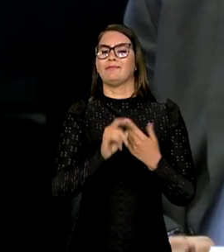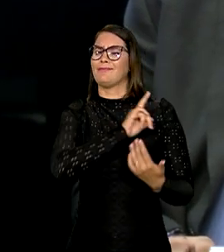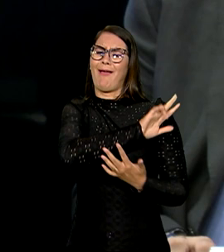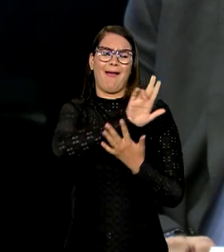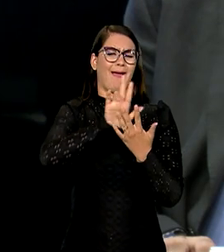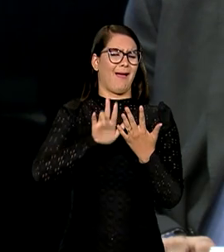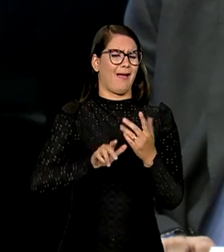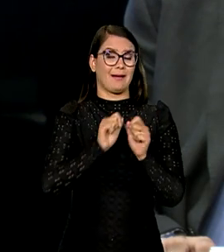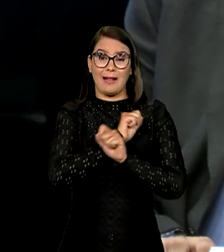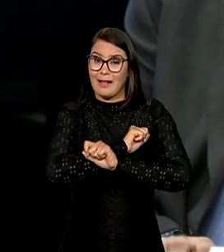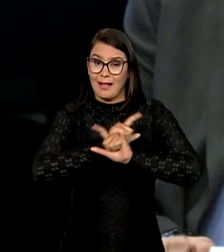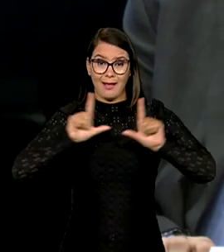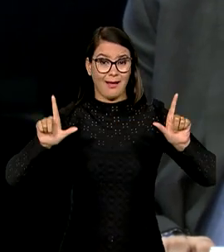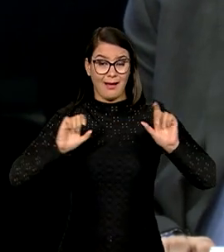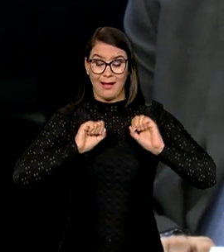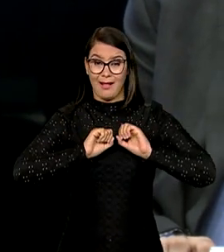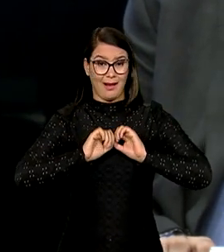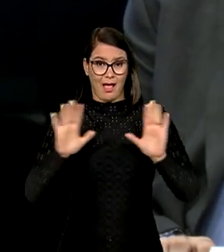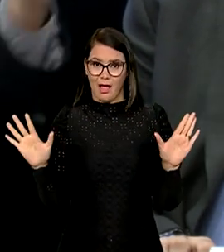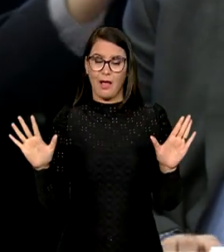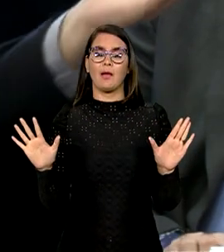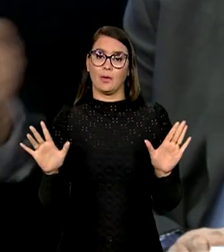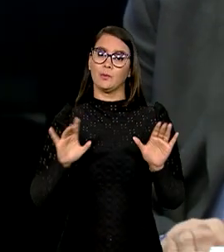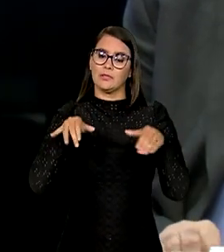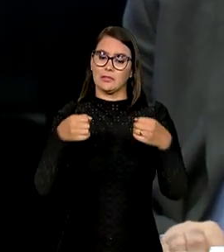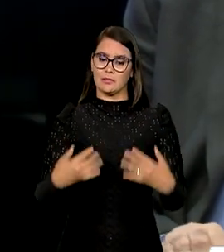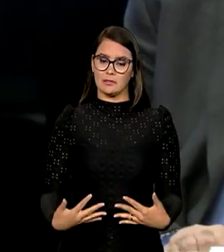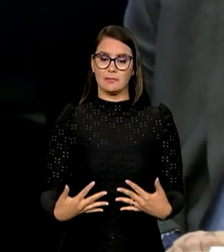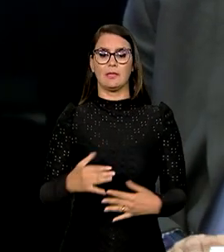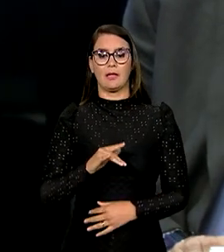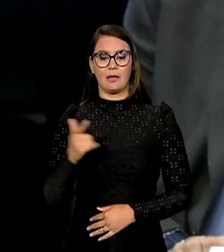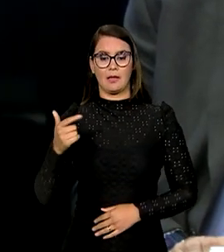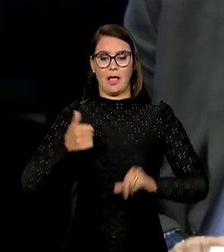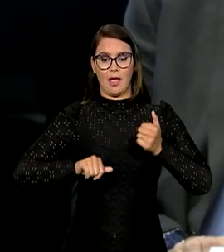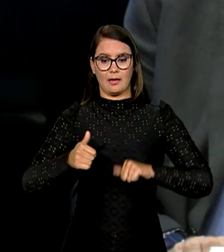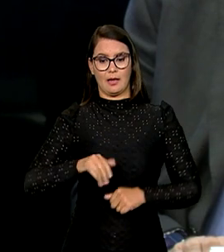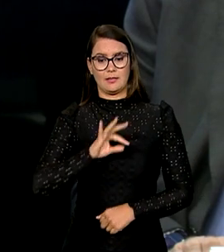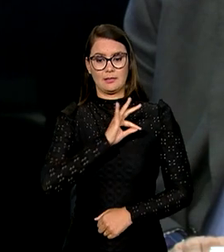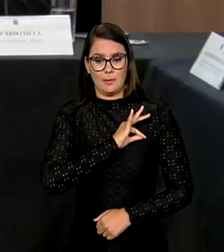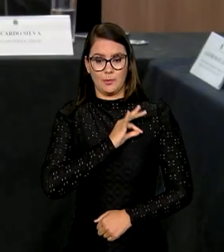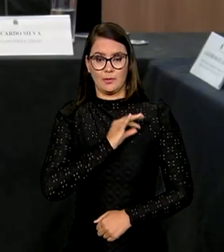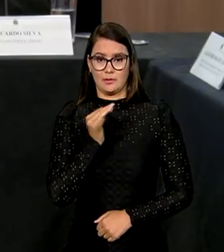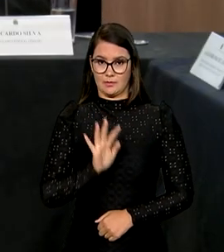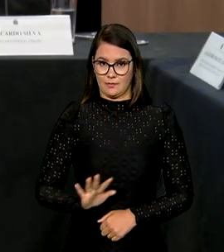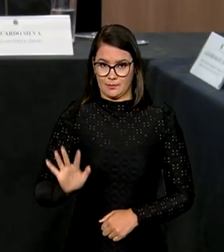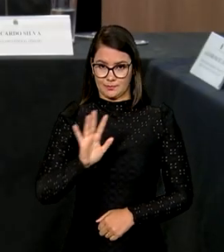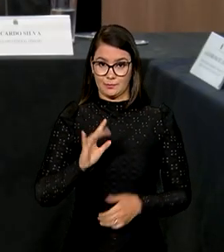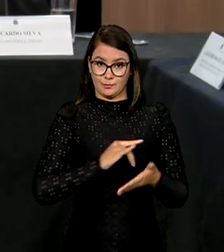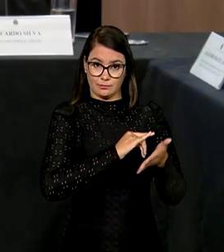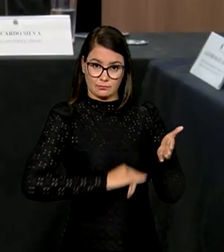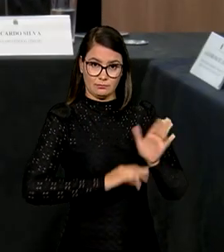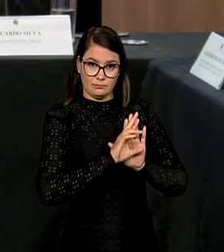explícito, um rol já visível, que justifica, sem dúvida, a análise pela Polícia Federal. O parecer do